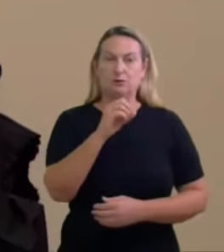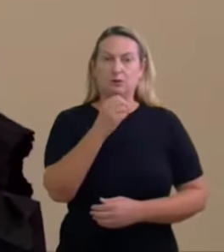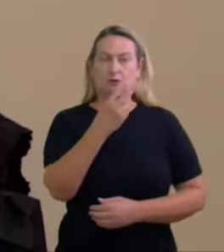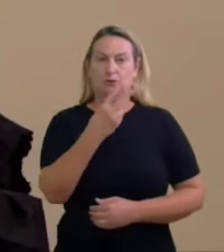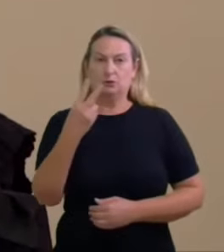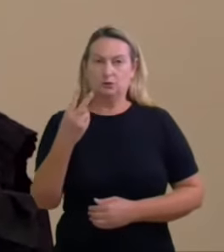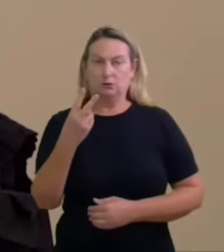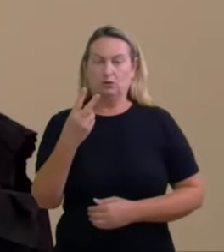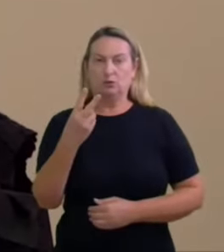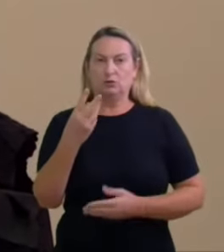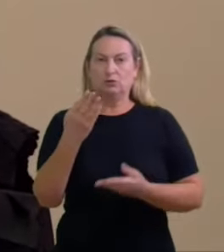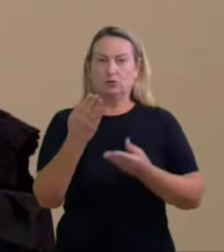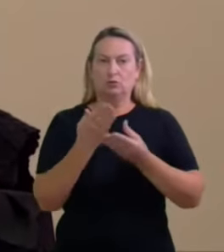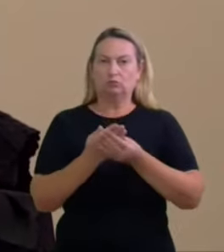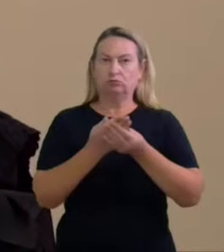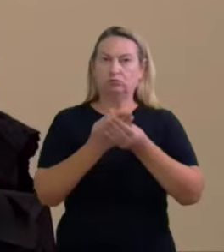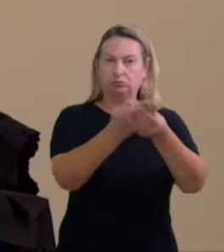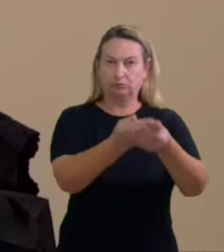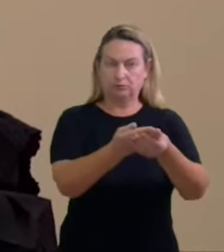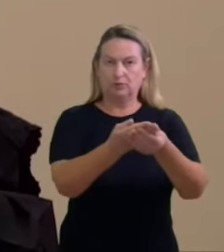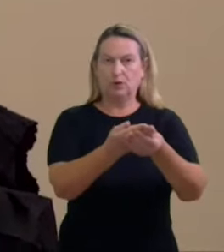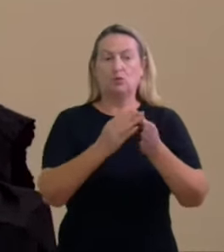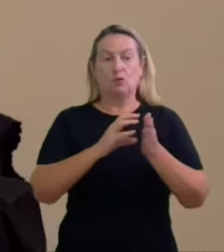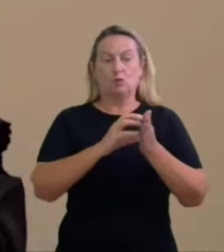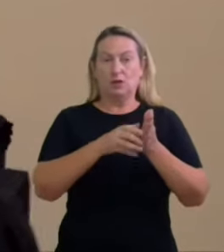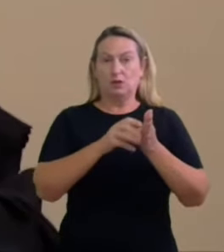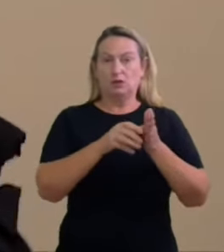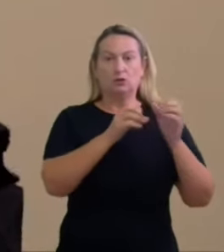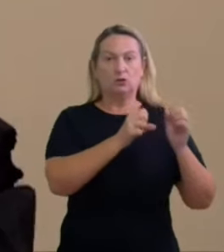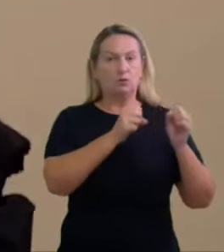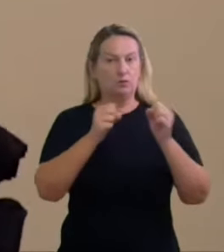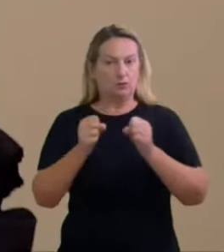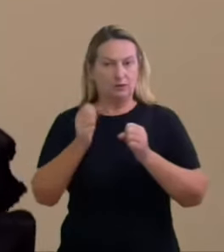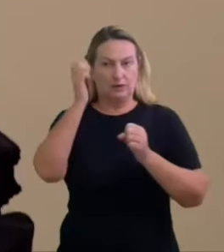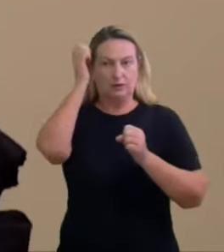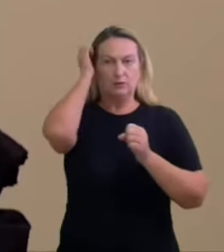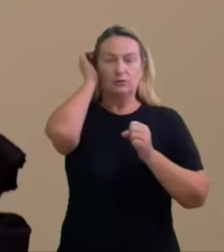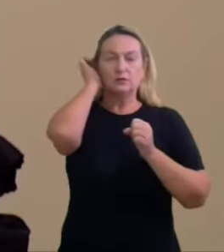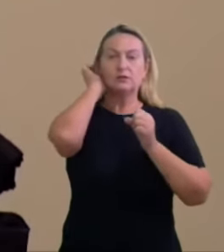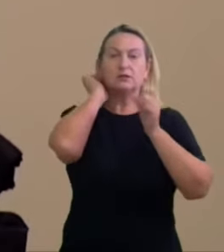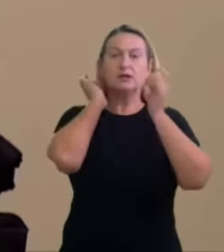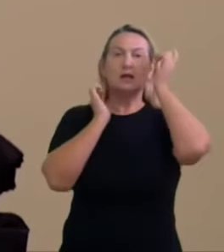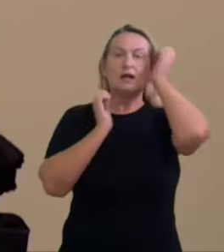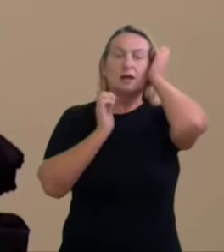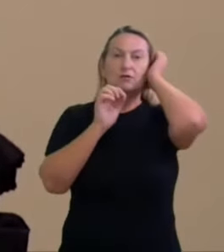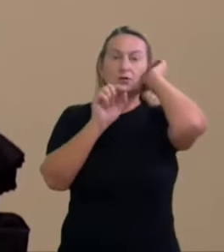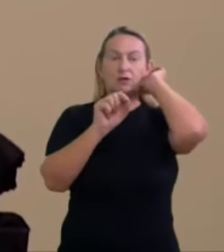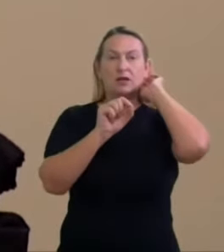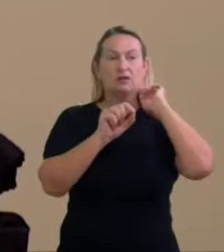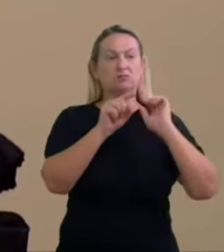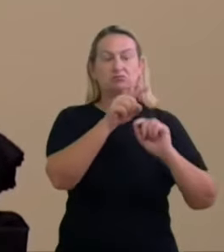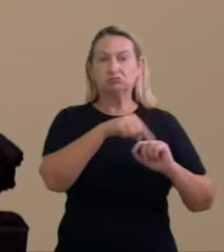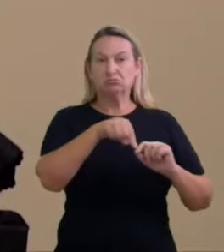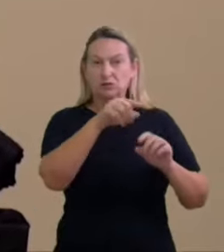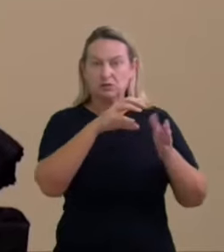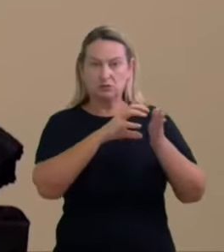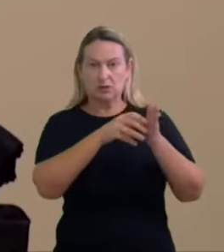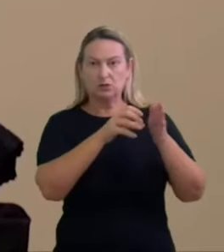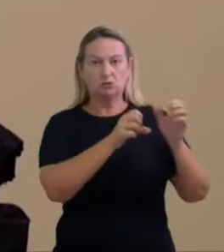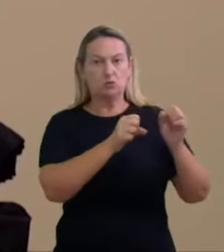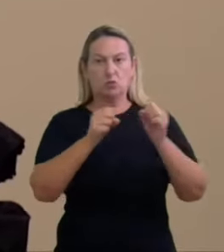ao Podemos dizendo assim, em razão de vocês não terem lançado candidato nenhum à presidência